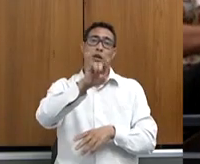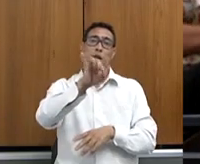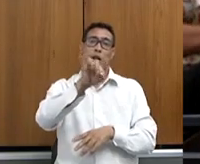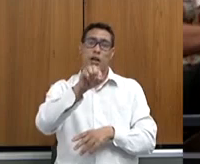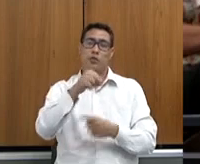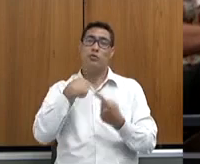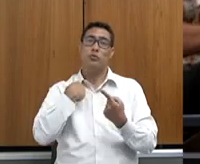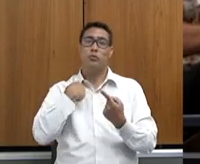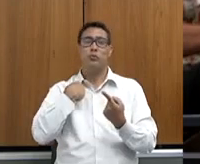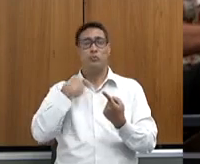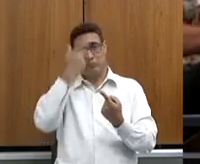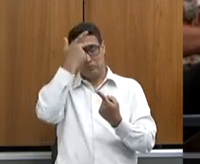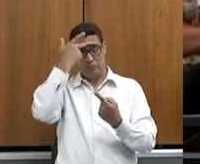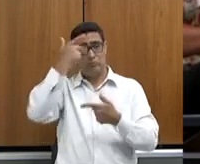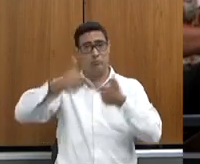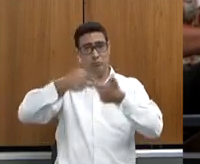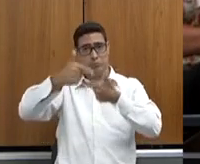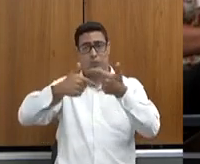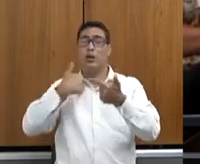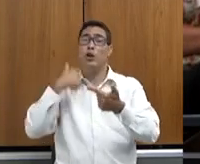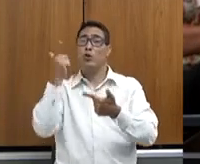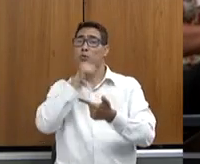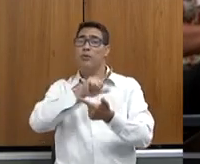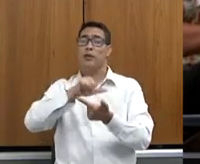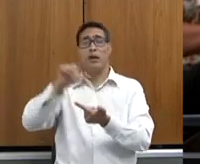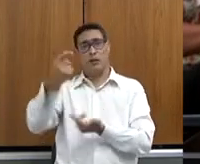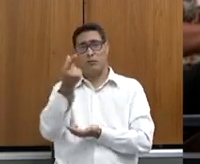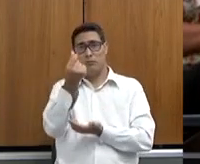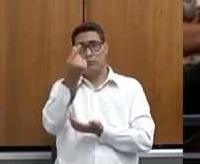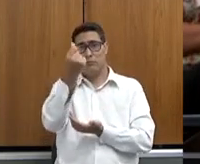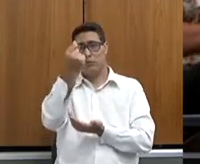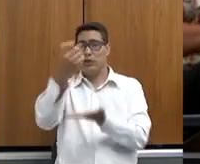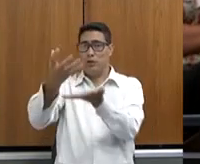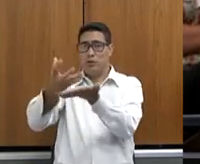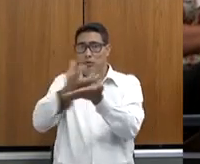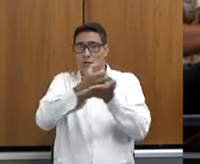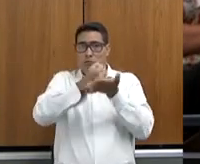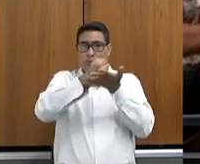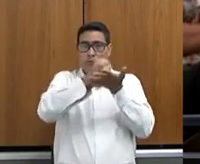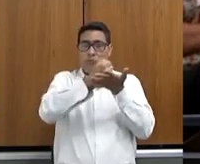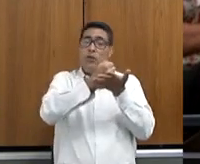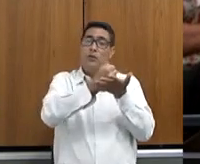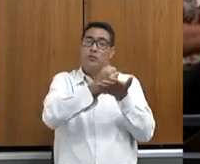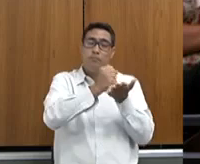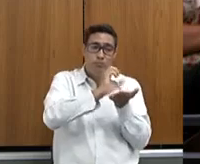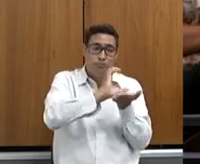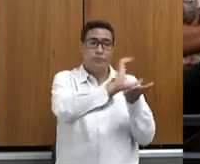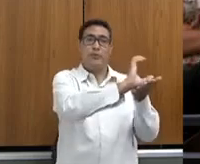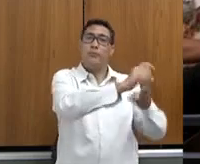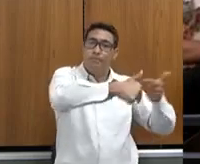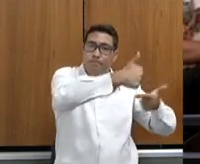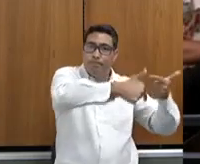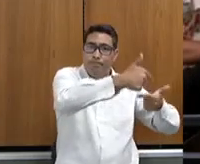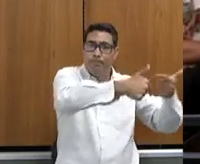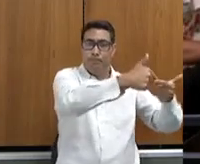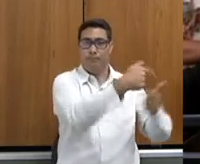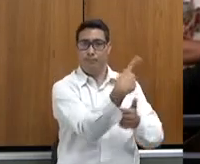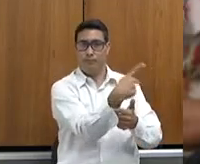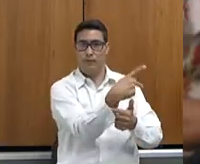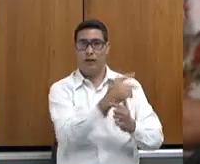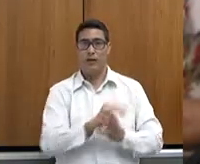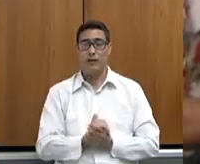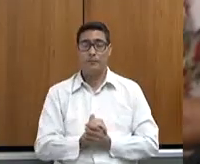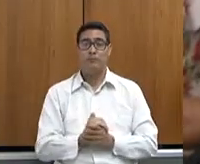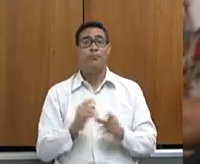um valor e conseguir tocar o seu negócio. Então, o que eu tenho para apresentar aqui, eu creio que